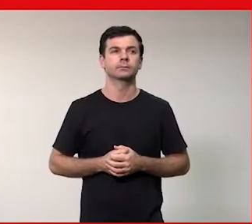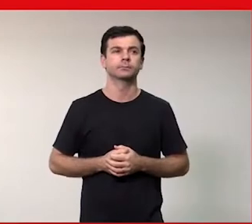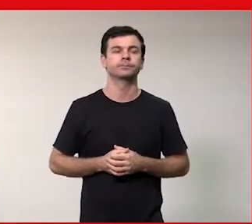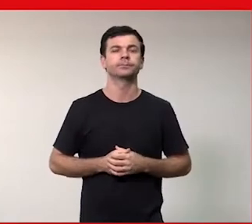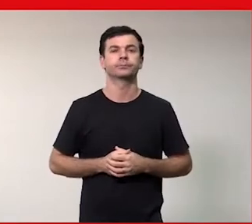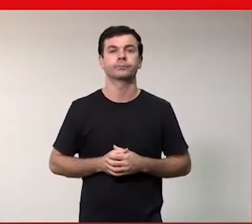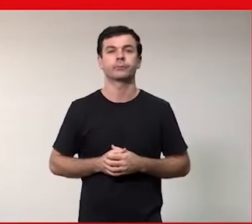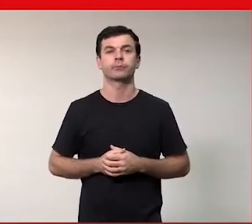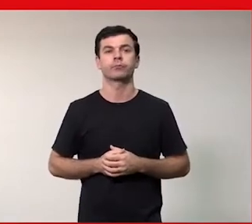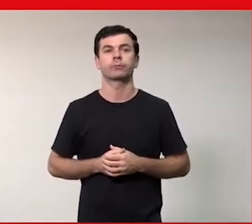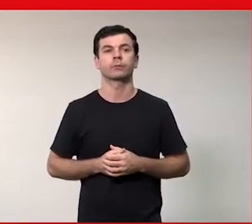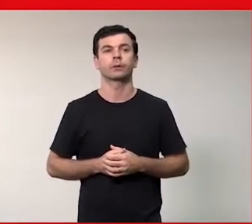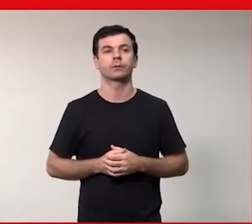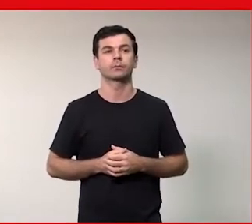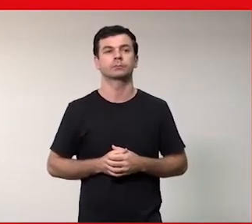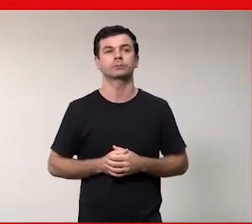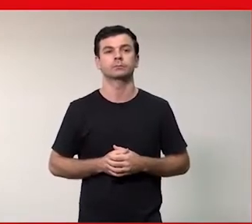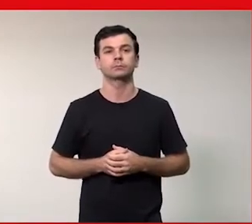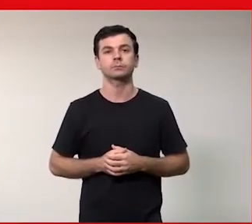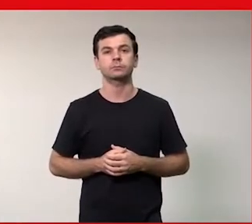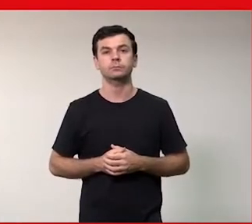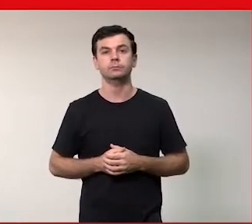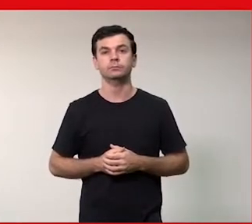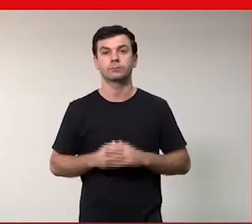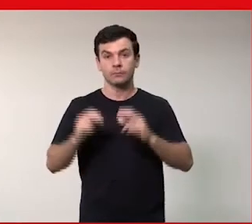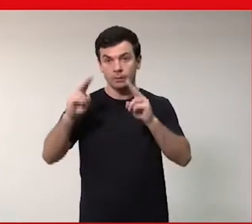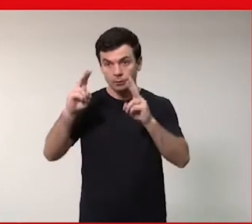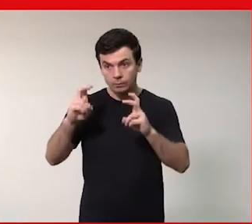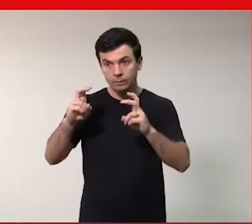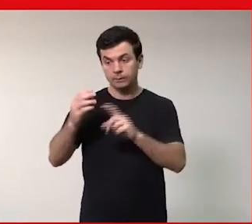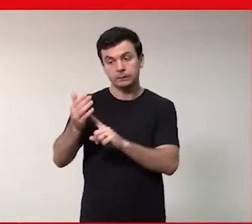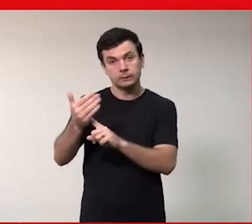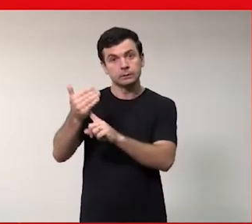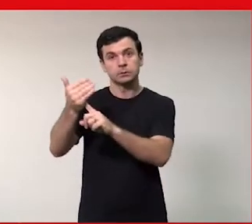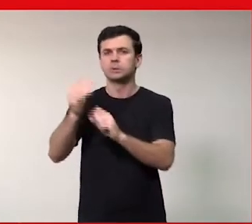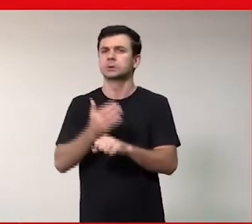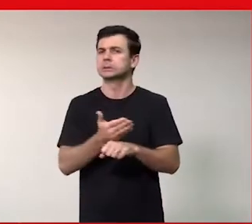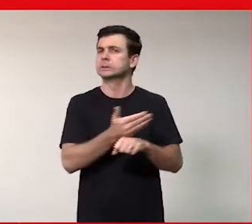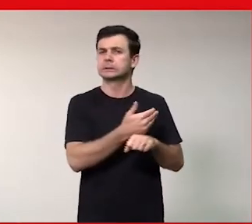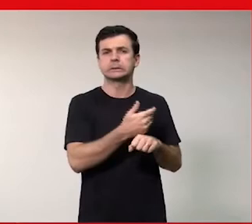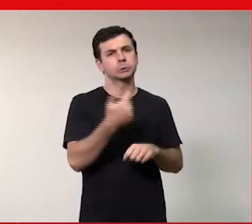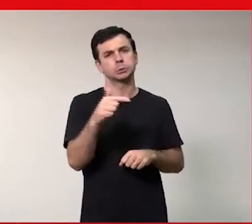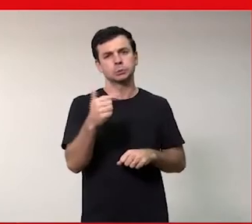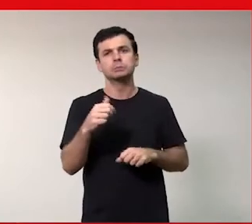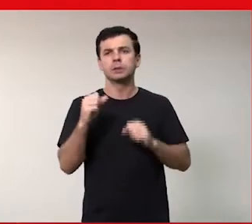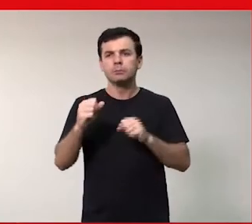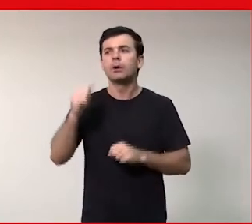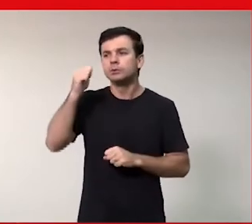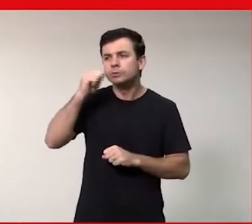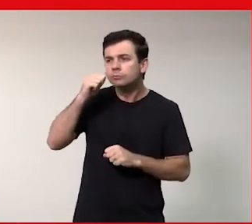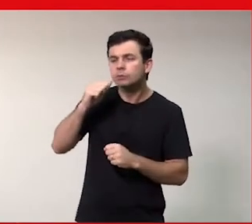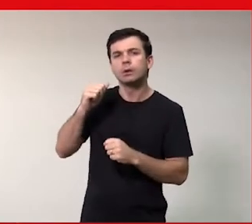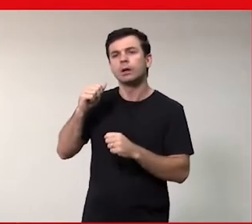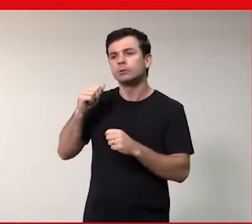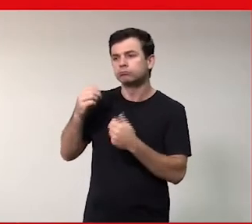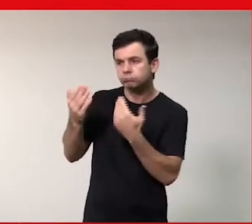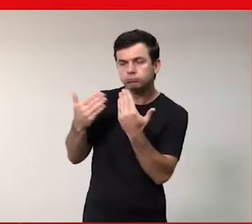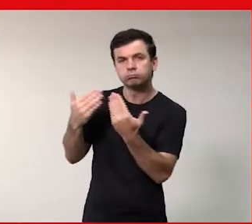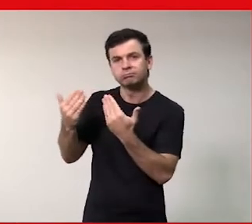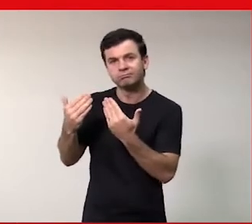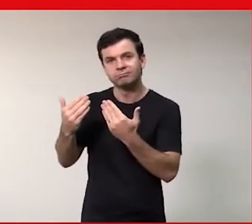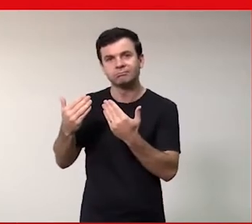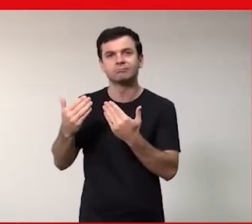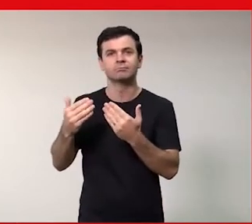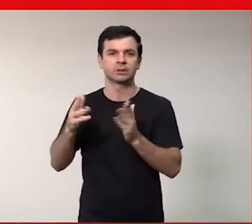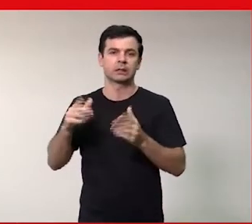em falar de tecnologia para as mulheres eu acho que a questão que está faltando como a Ludmilla colocou muito bem quer dizer essa divisão do